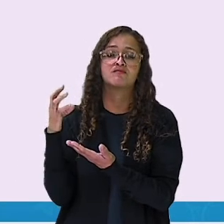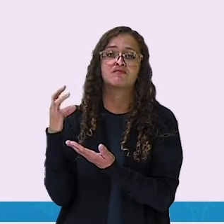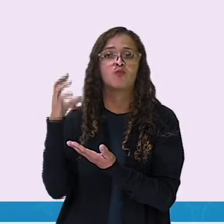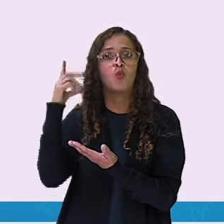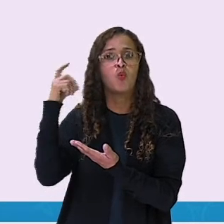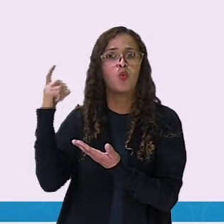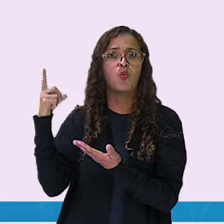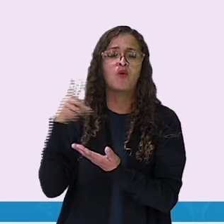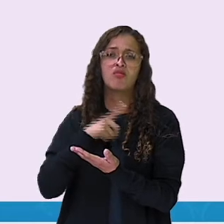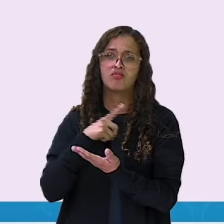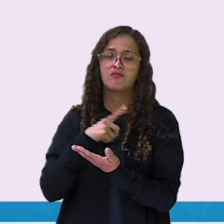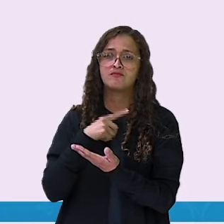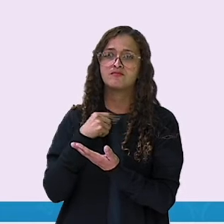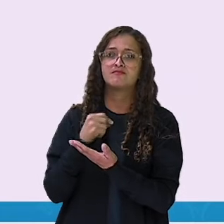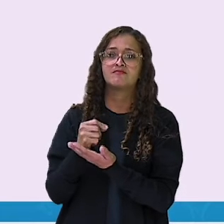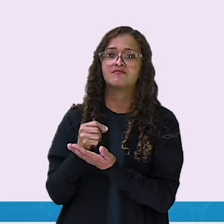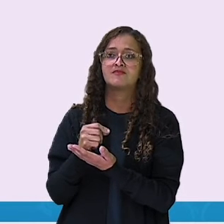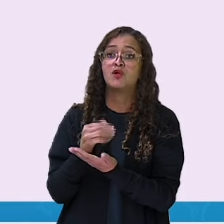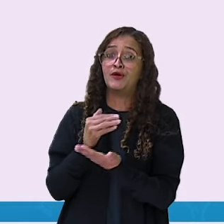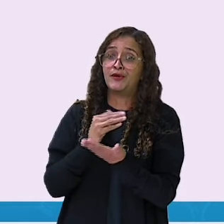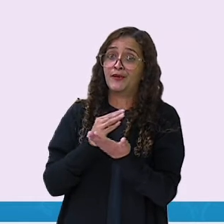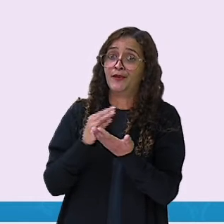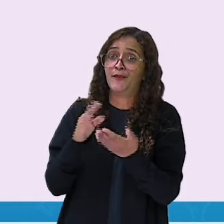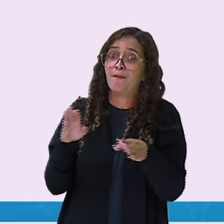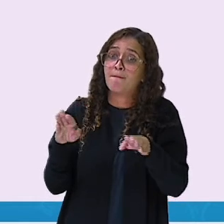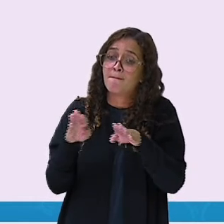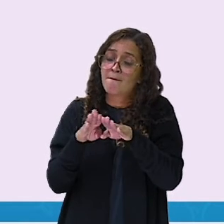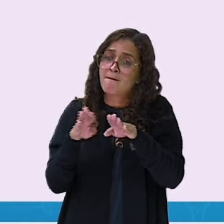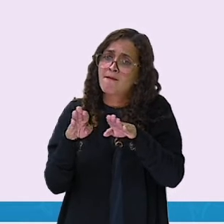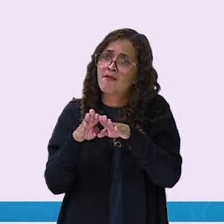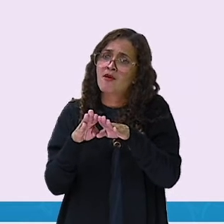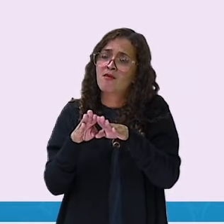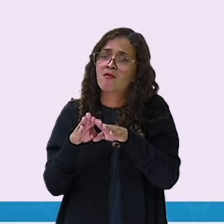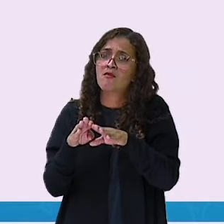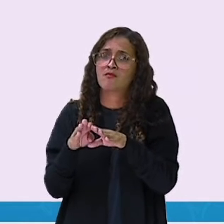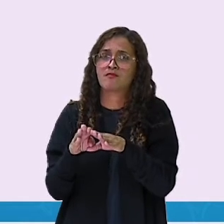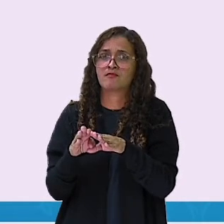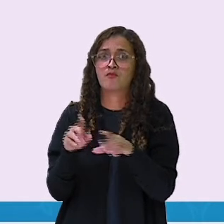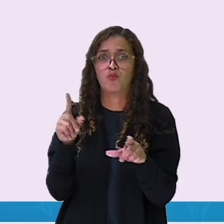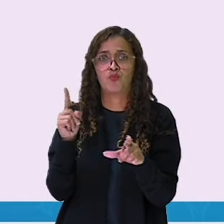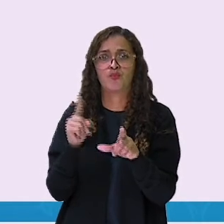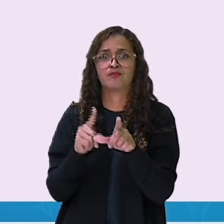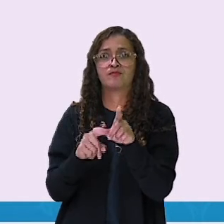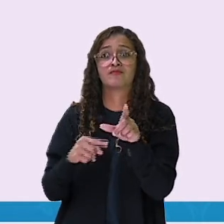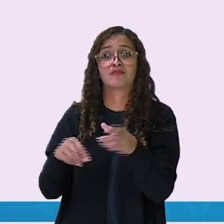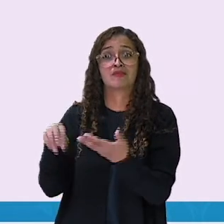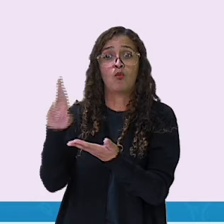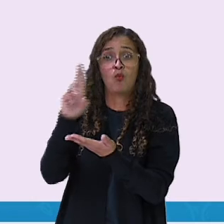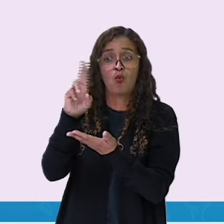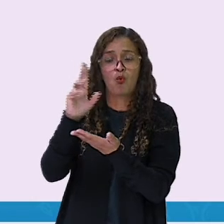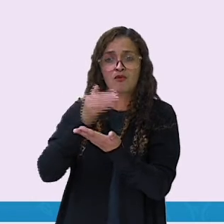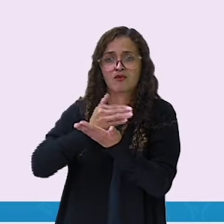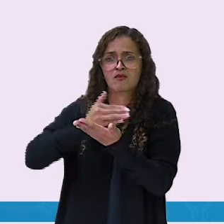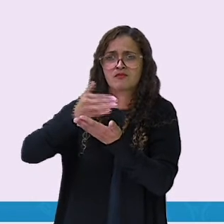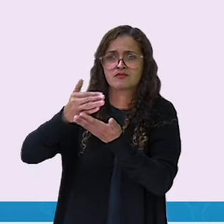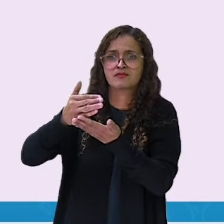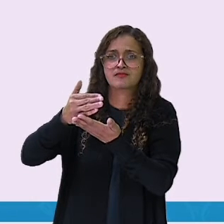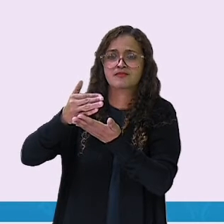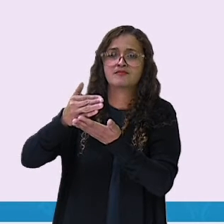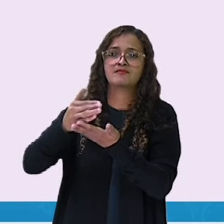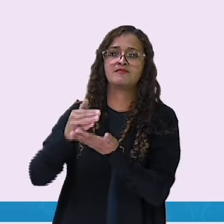Rádio. Também começa com a letra R. Rádio. Puxei lá na garganta. Rádio.